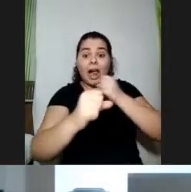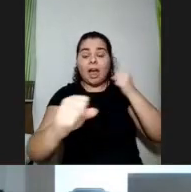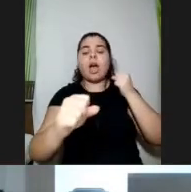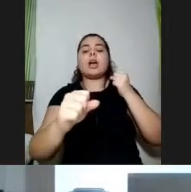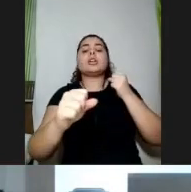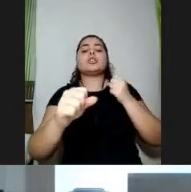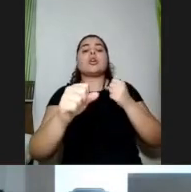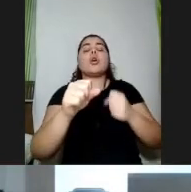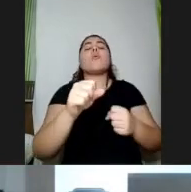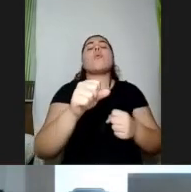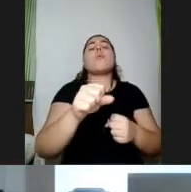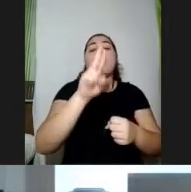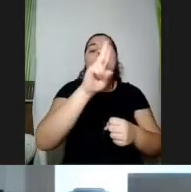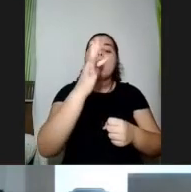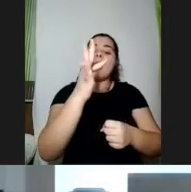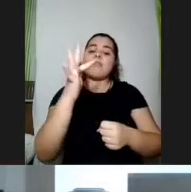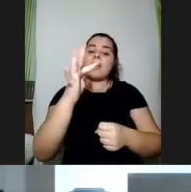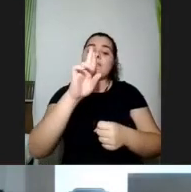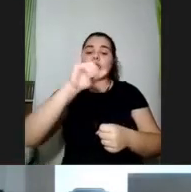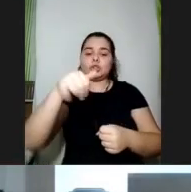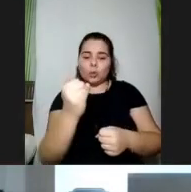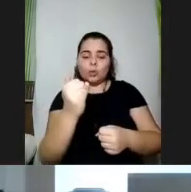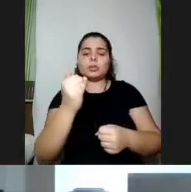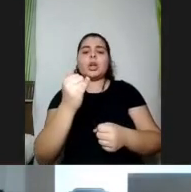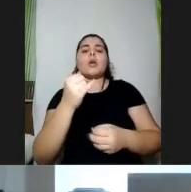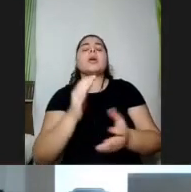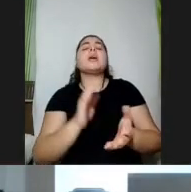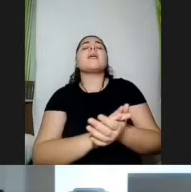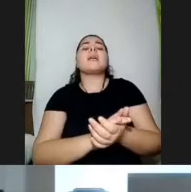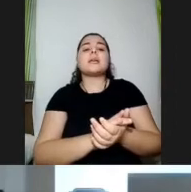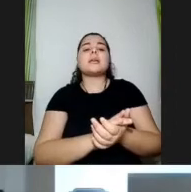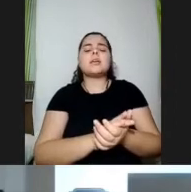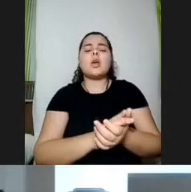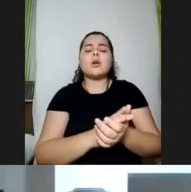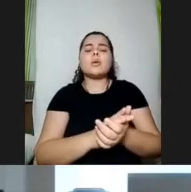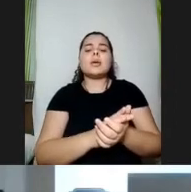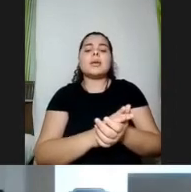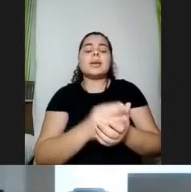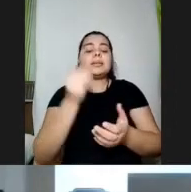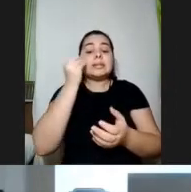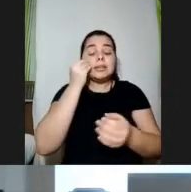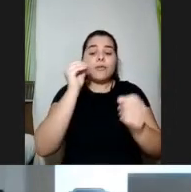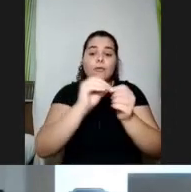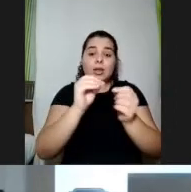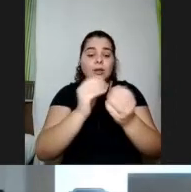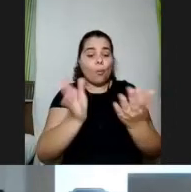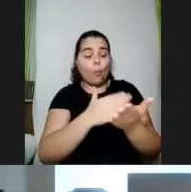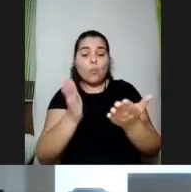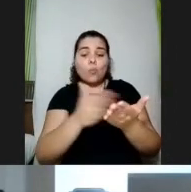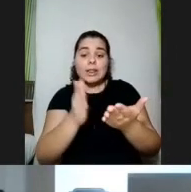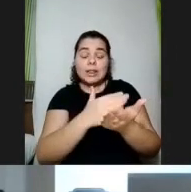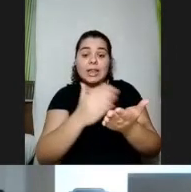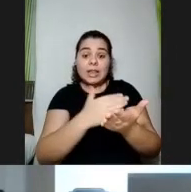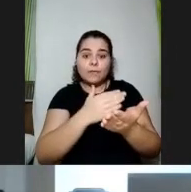de Nova Iguaçu há dois anos atrás, de validação de um protótipo de um livro didático em desenho universal.